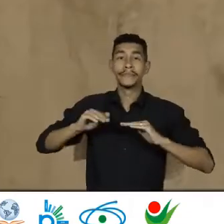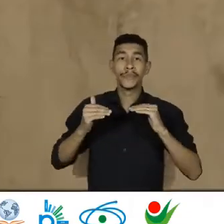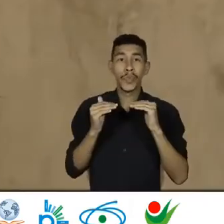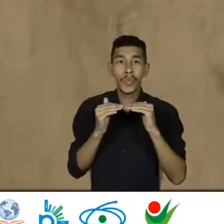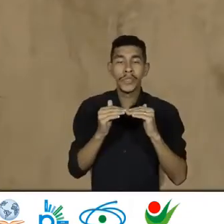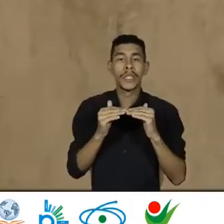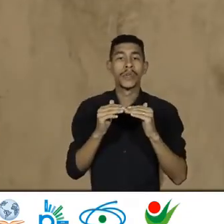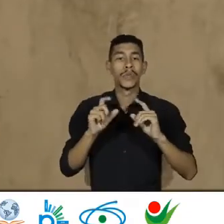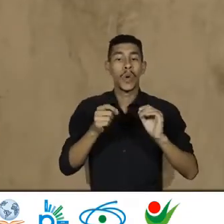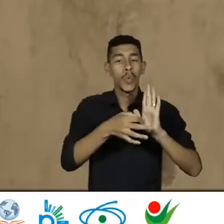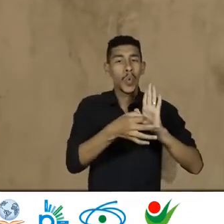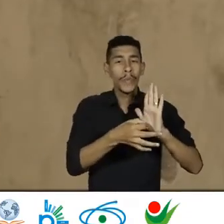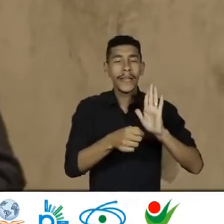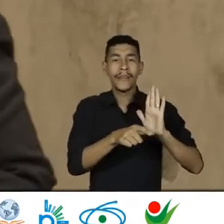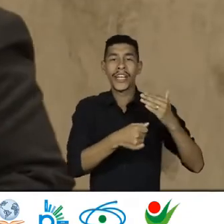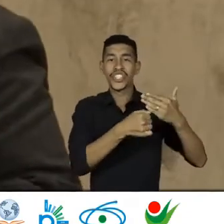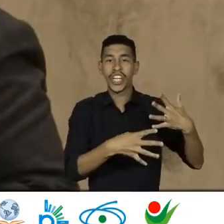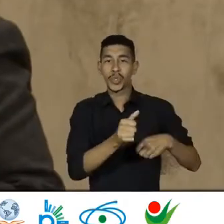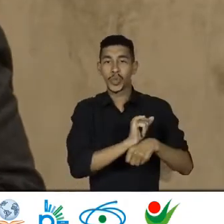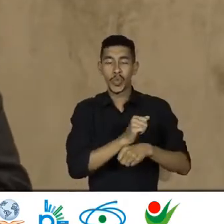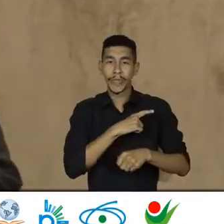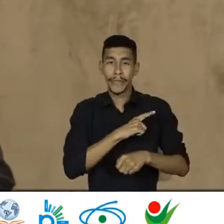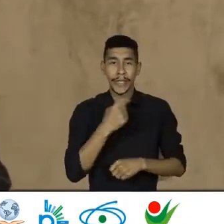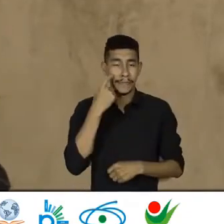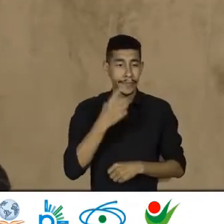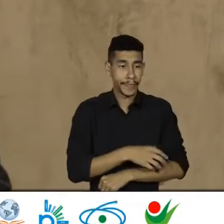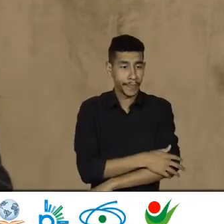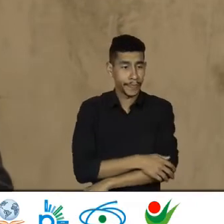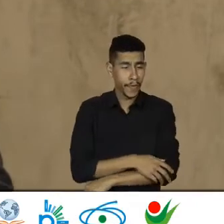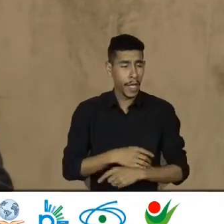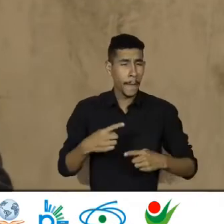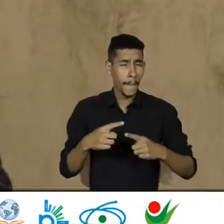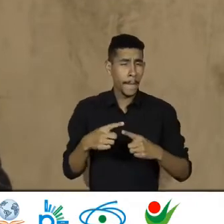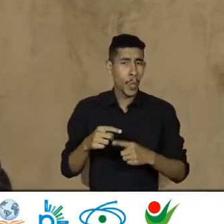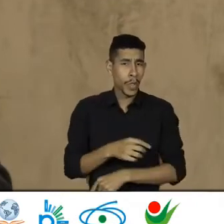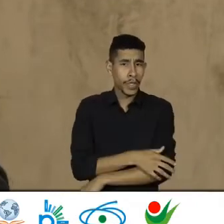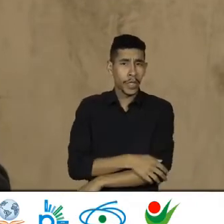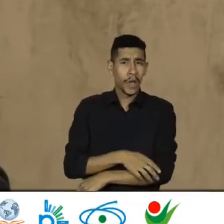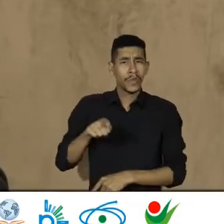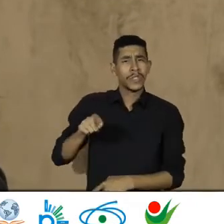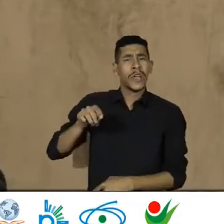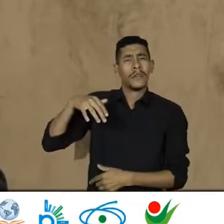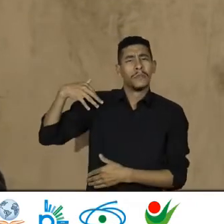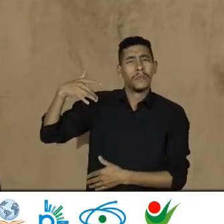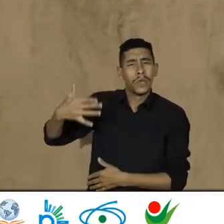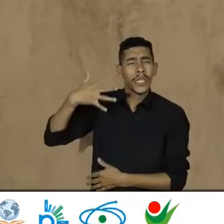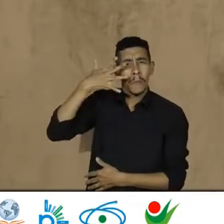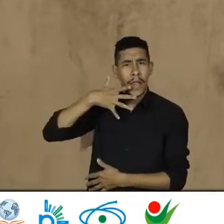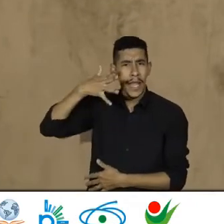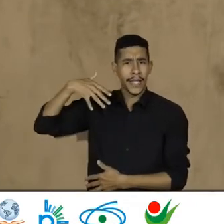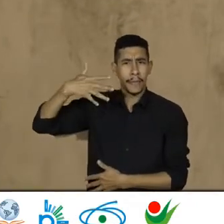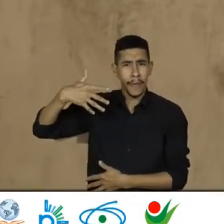comentários Que tem aqui No chat do YouTube Porque você Foi falando Ao longo da sua